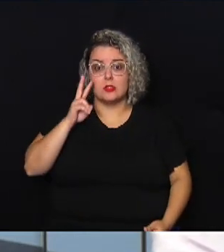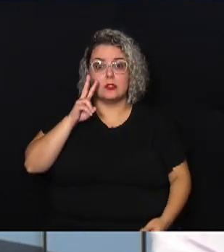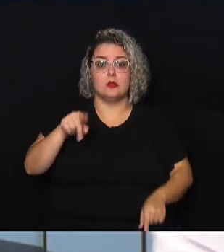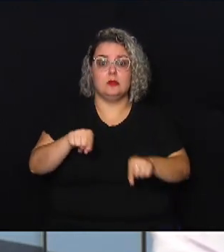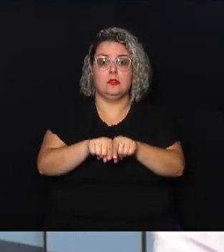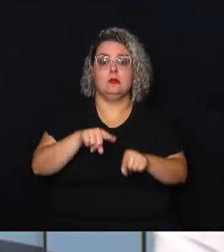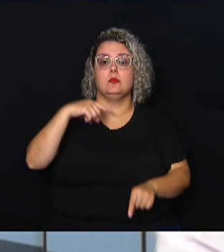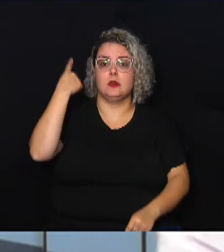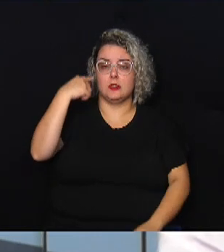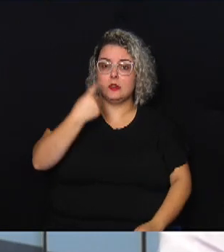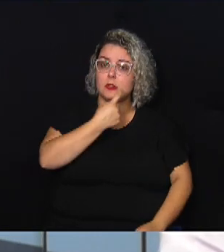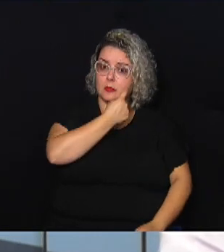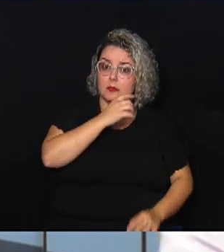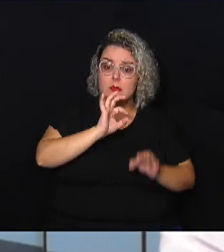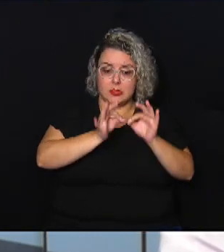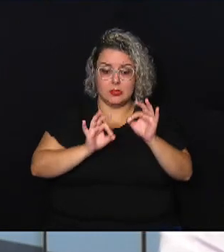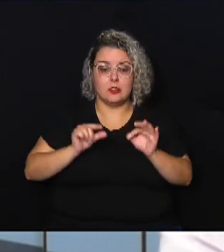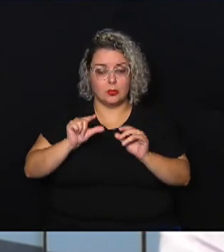até estendendo um pouco mais,